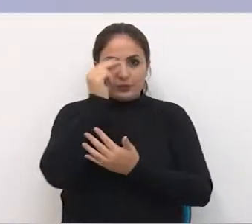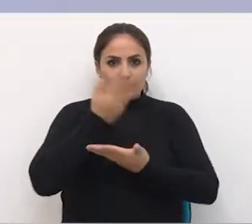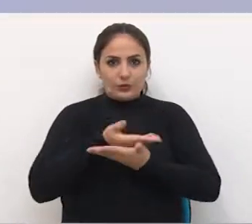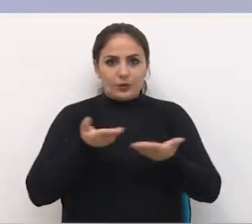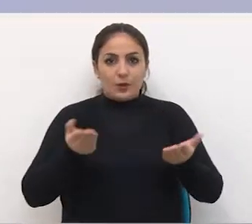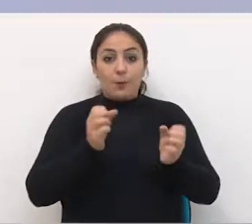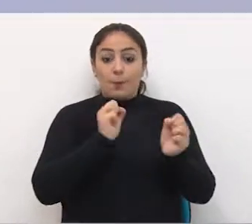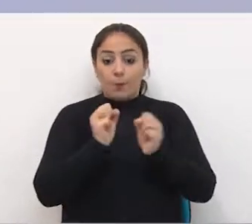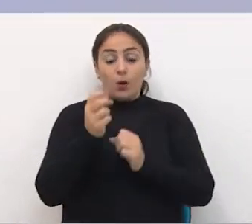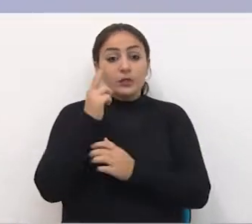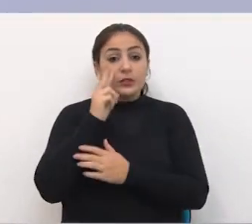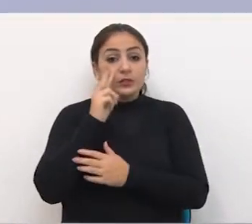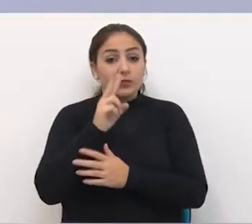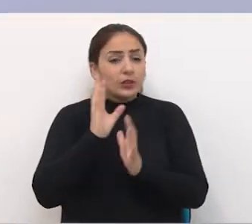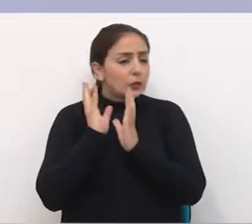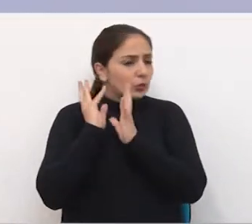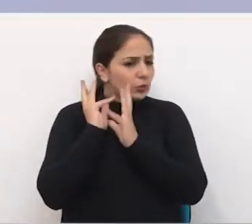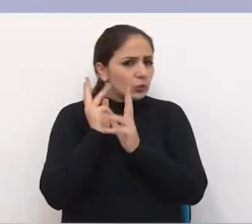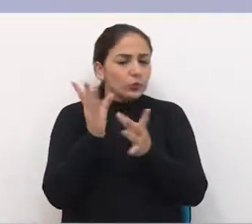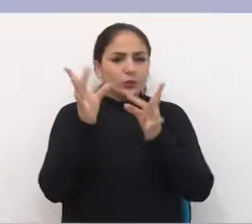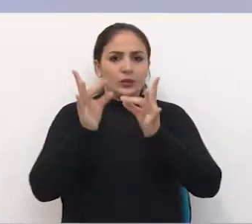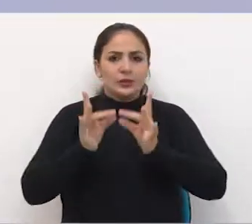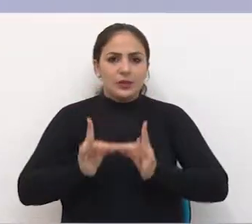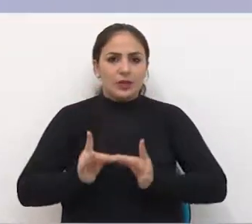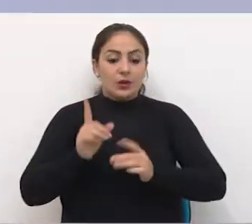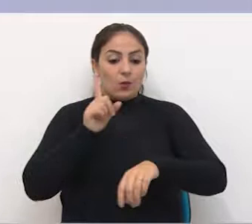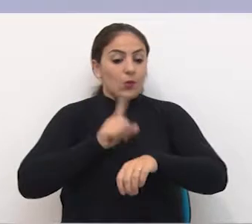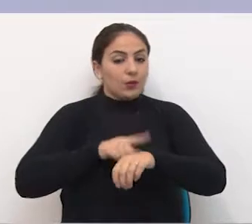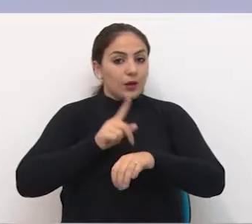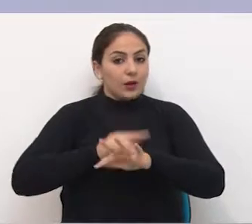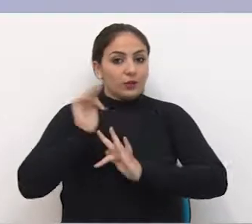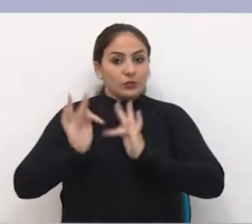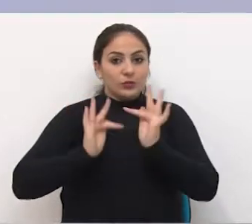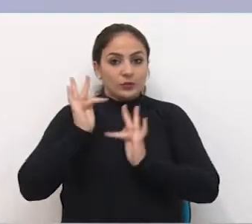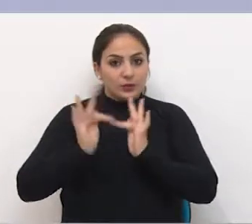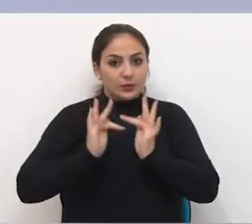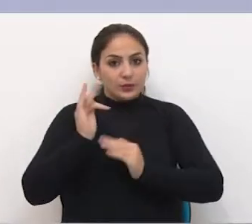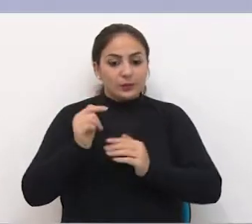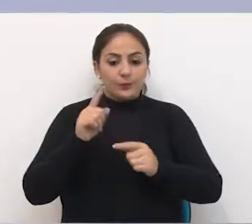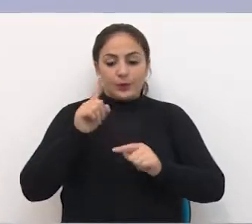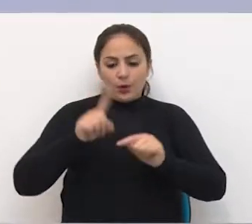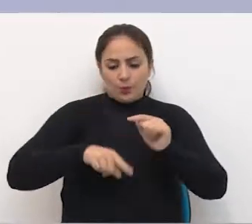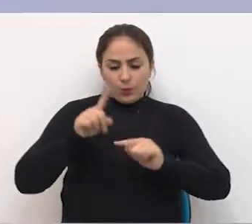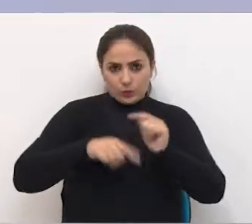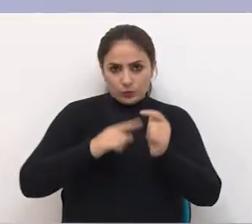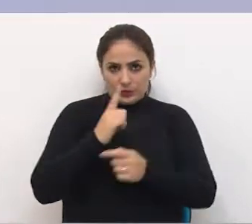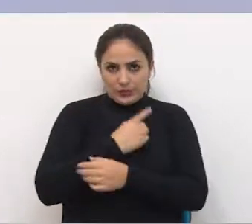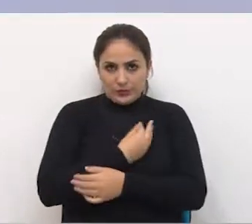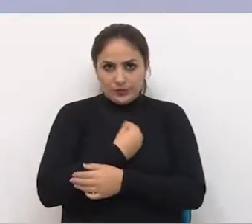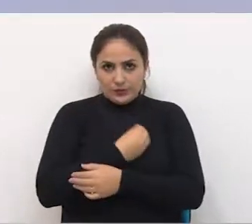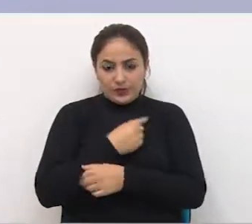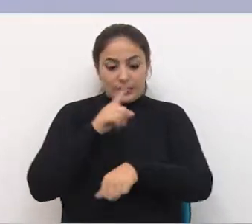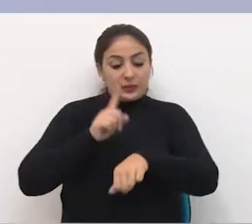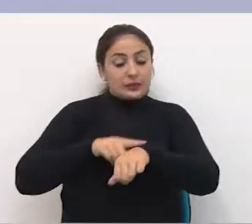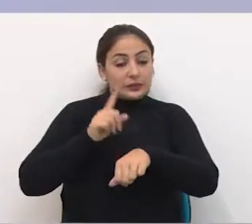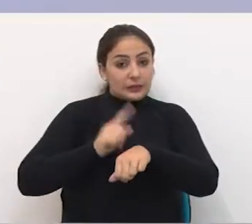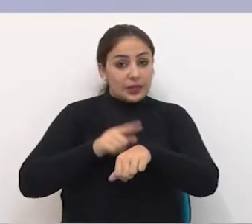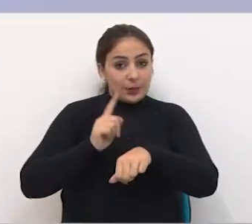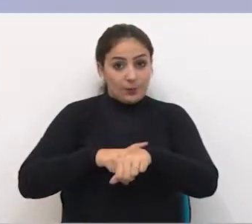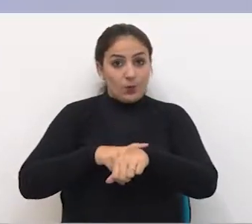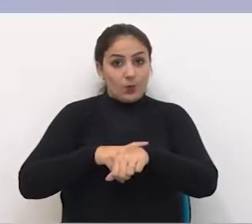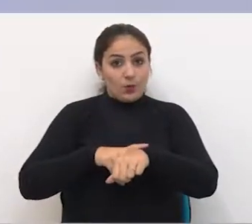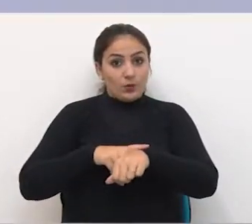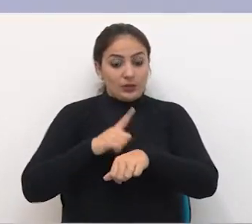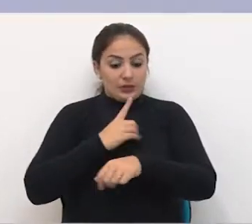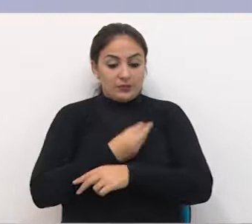endereço, possível conferir todos os detalhes sobre horário de funcionamento, produtos oferecidos, tempo de concessão